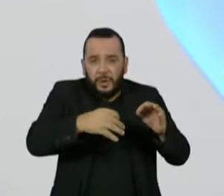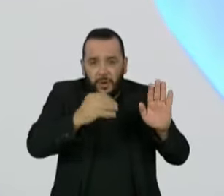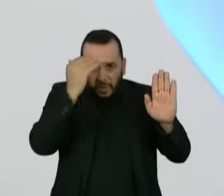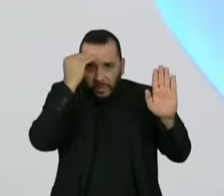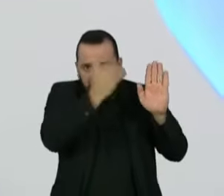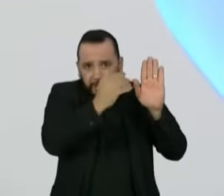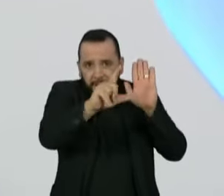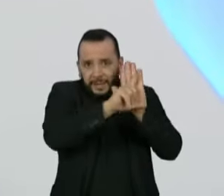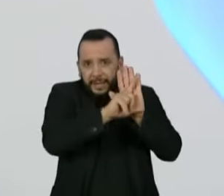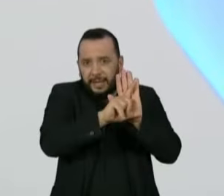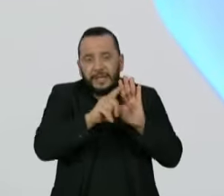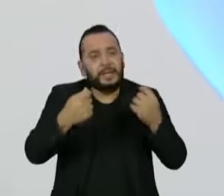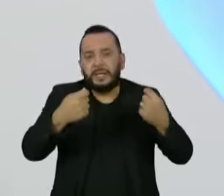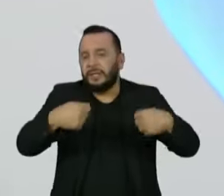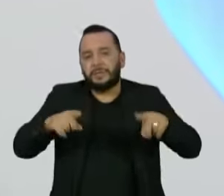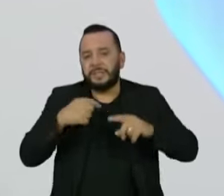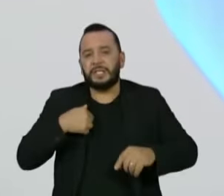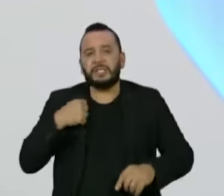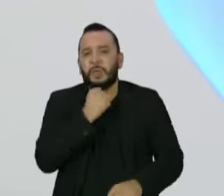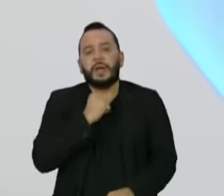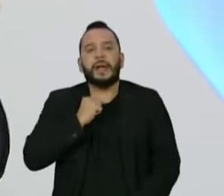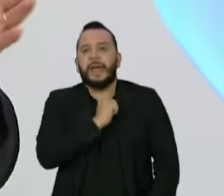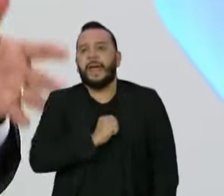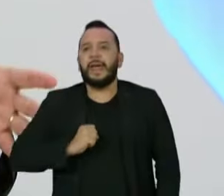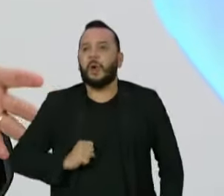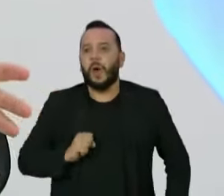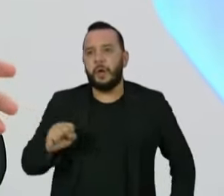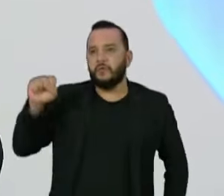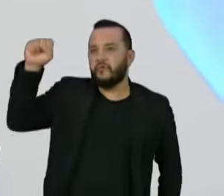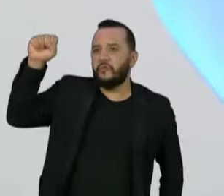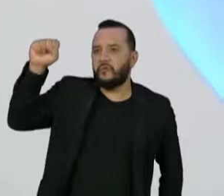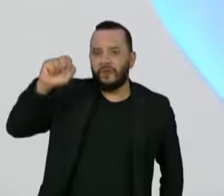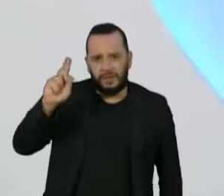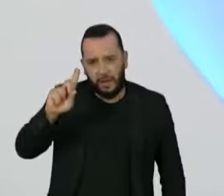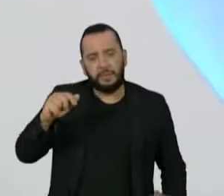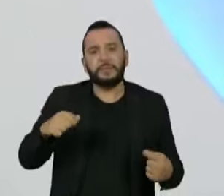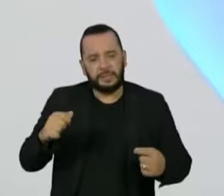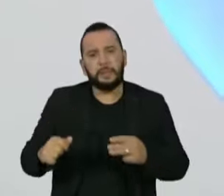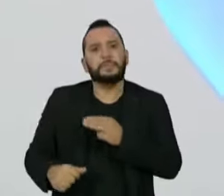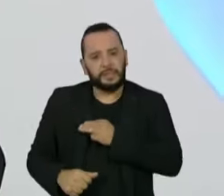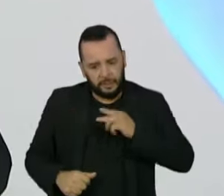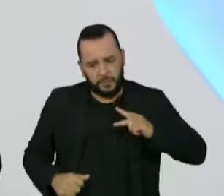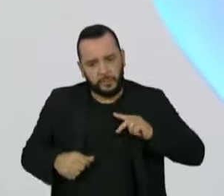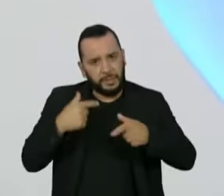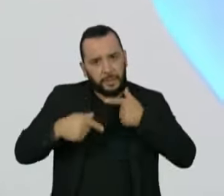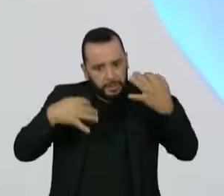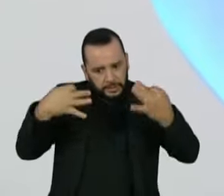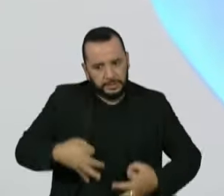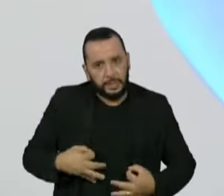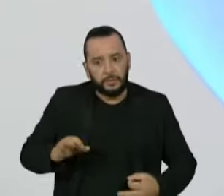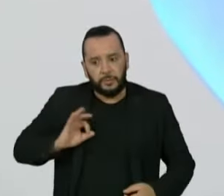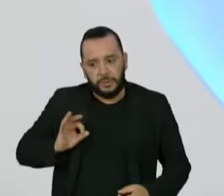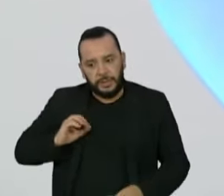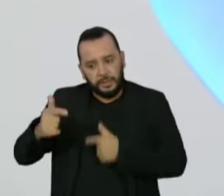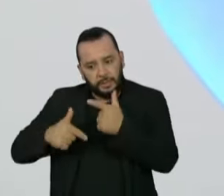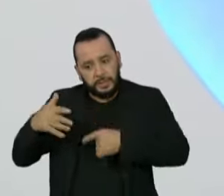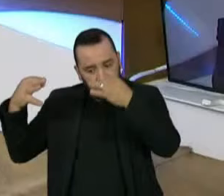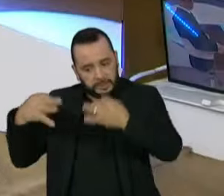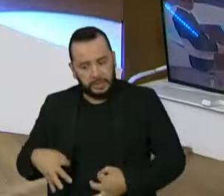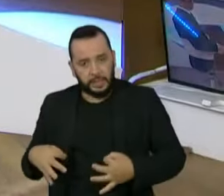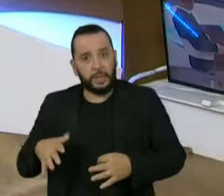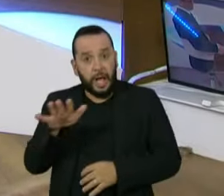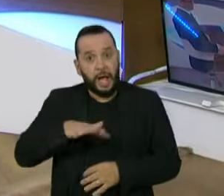Não preciso de herói de capa e espada, preciso de um órgão público, Ministério Público funcionando bem, Polícia funcionando bem e um Judiciário que seja,